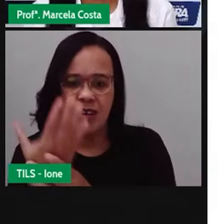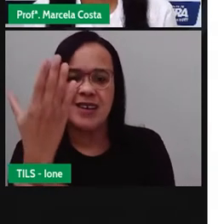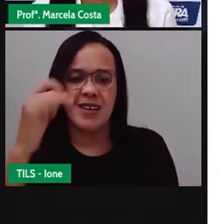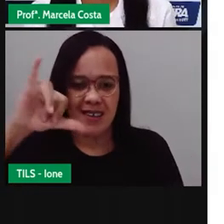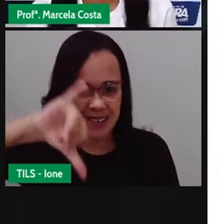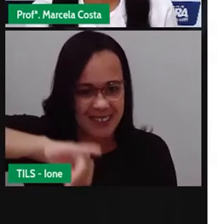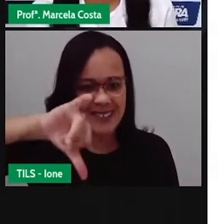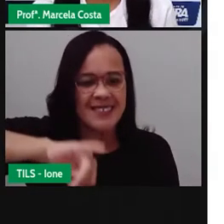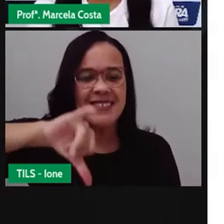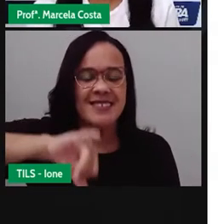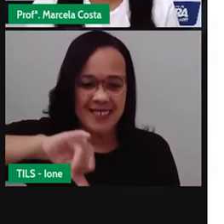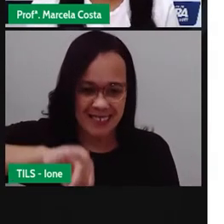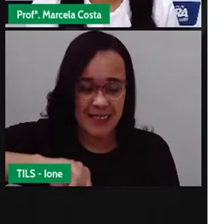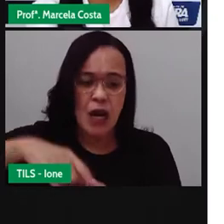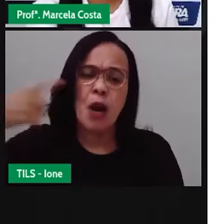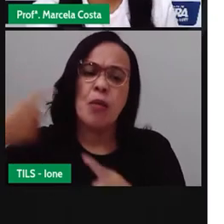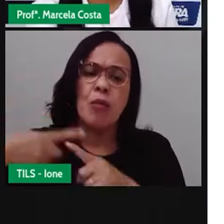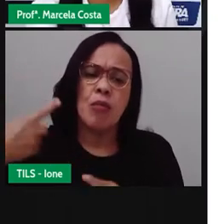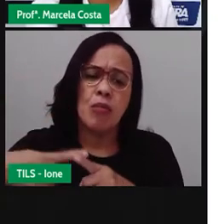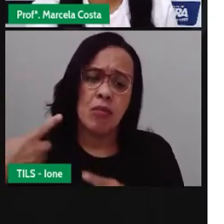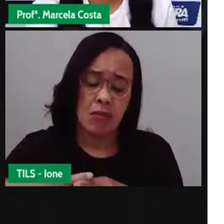Centro de Abastecimento do Tereza de Portanto.